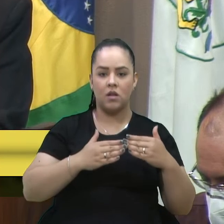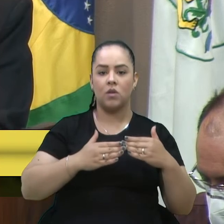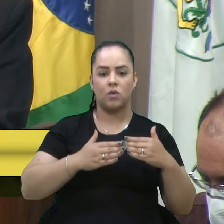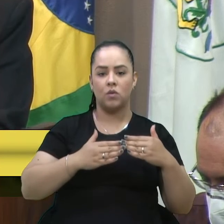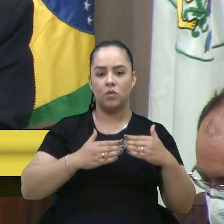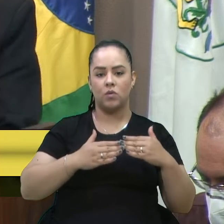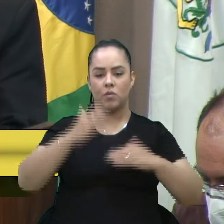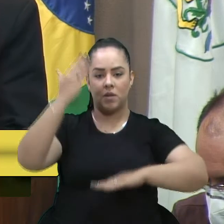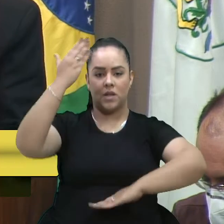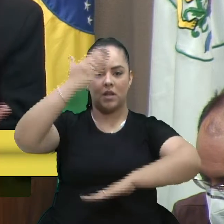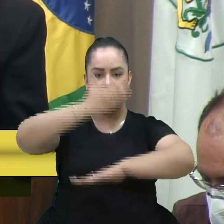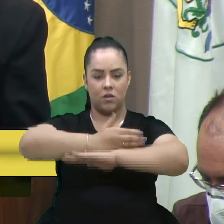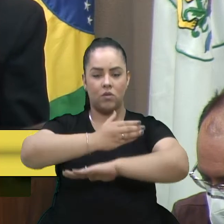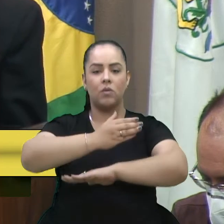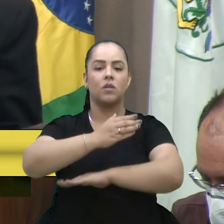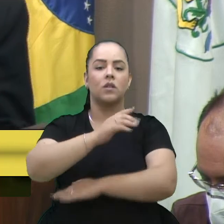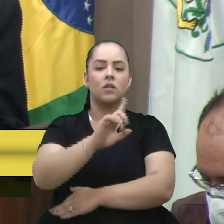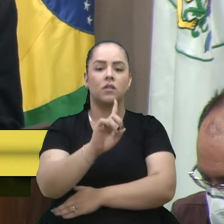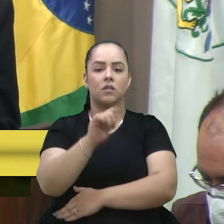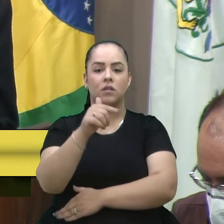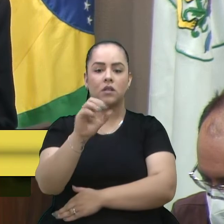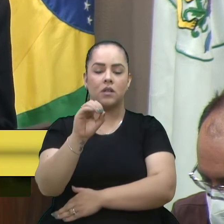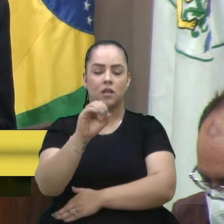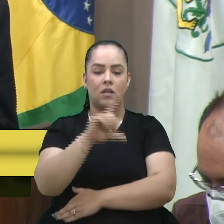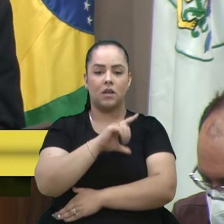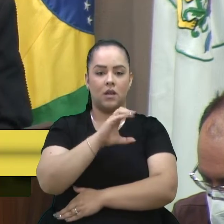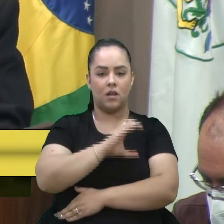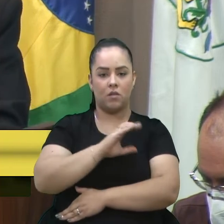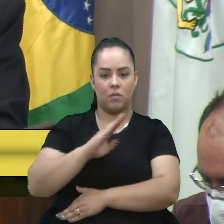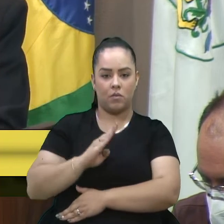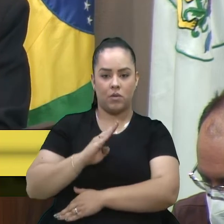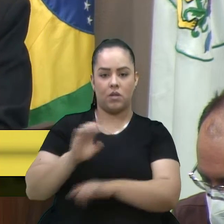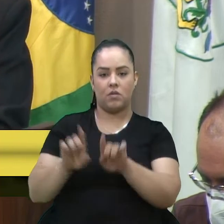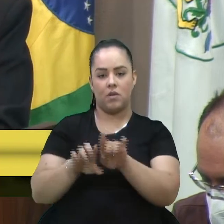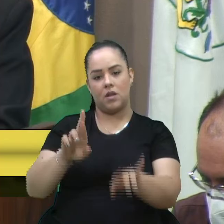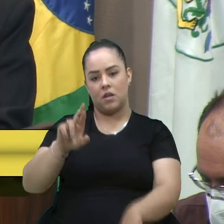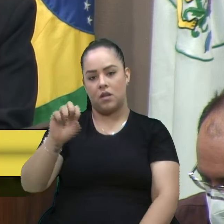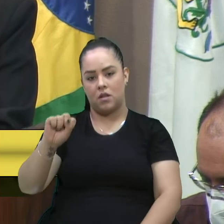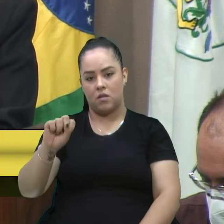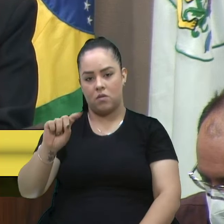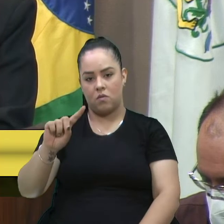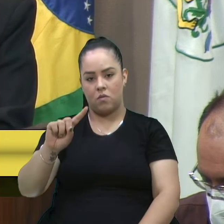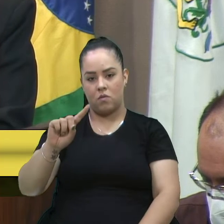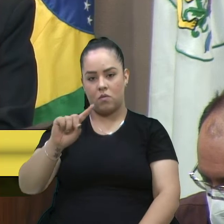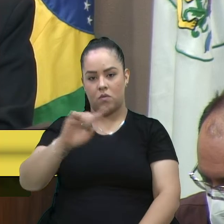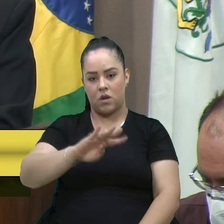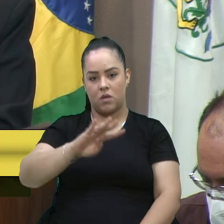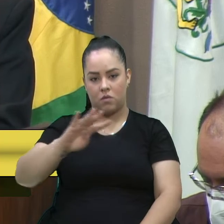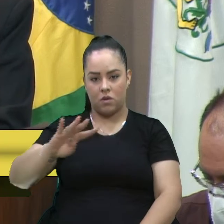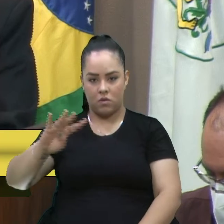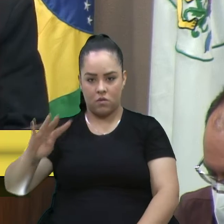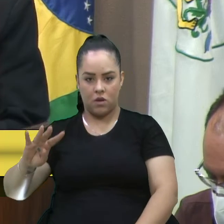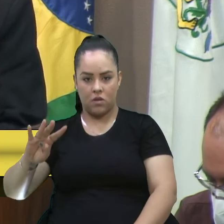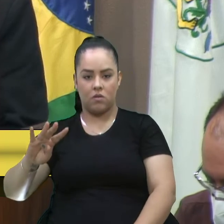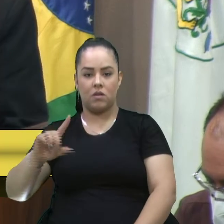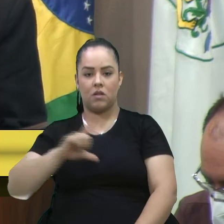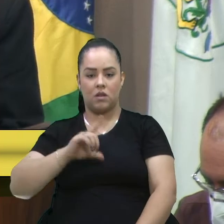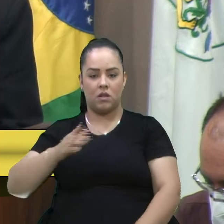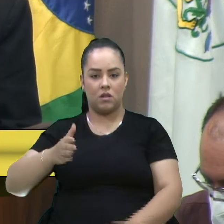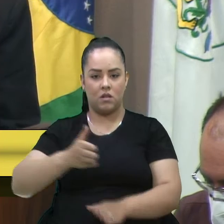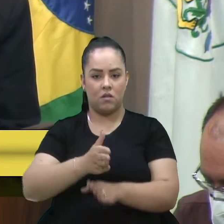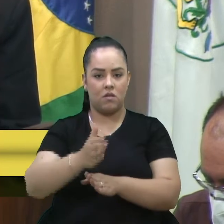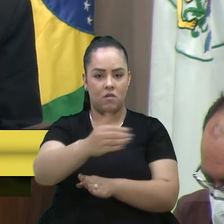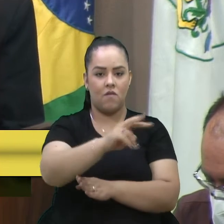-470 entre Carlos Barbosa e a RS-444 no acesso ao Vale dos Vinhedos. Não